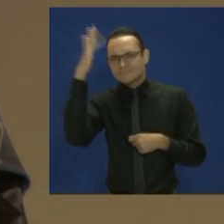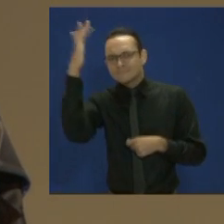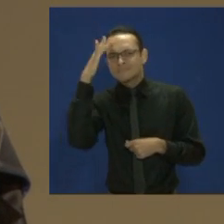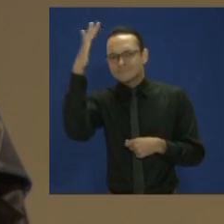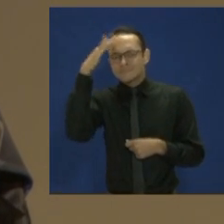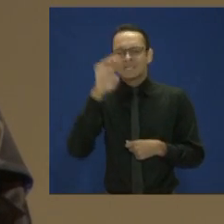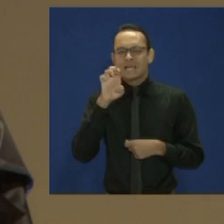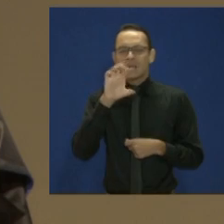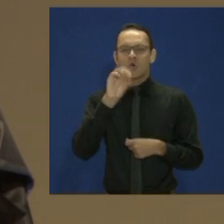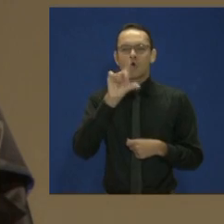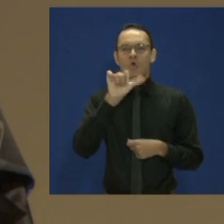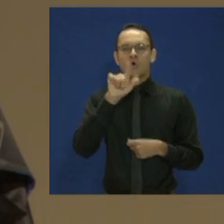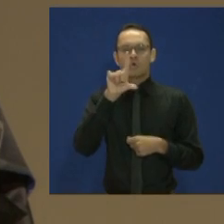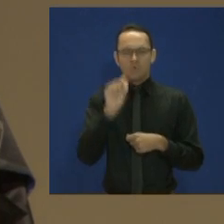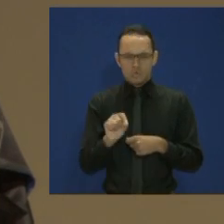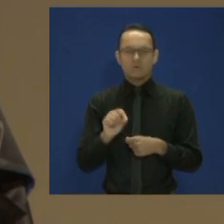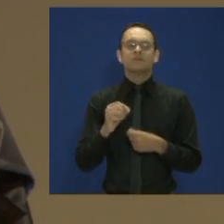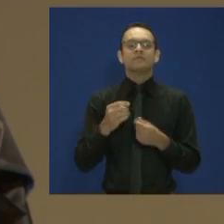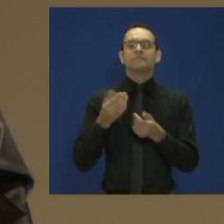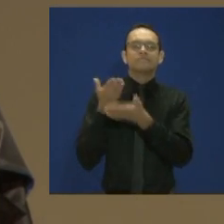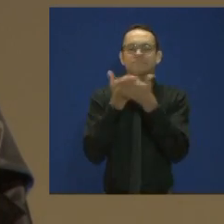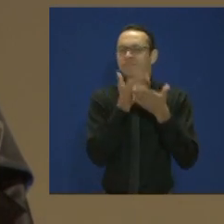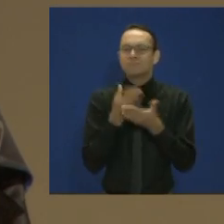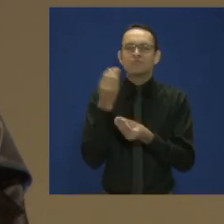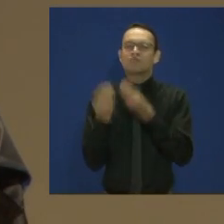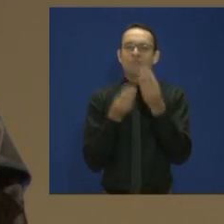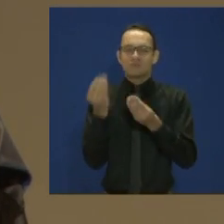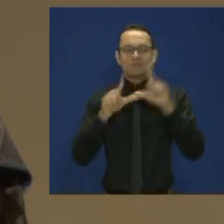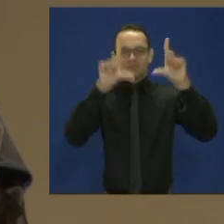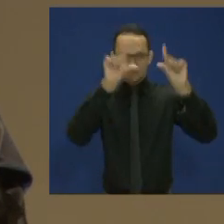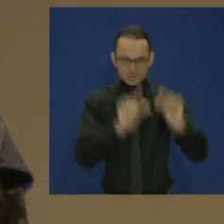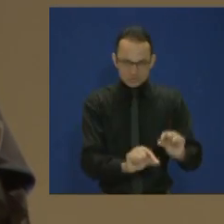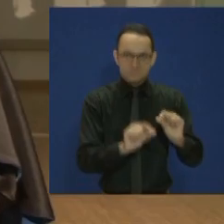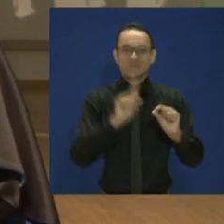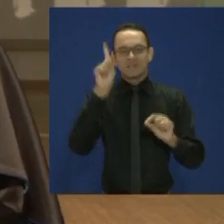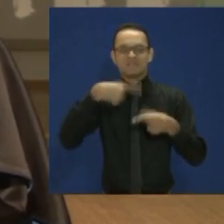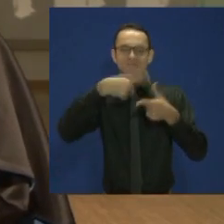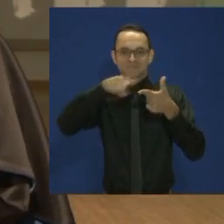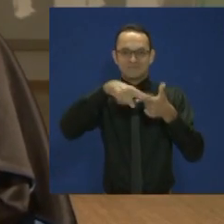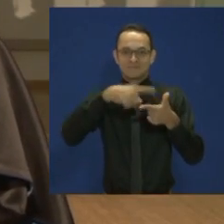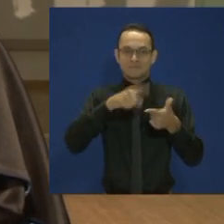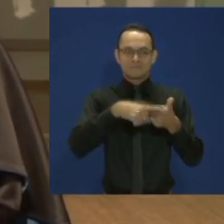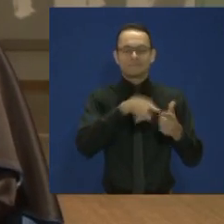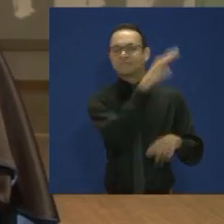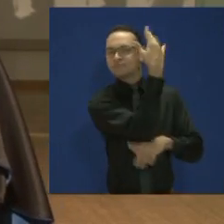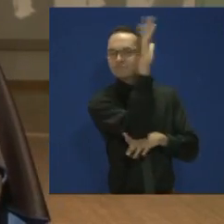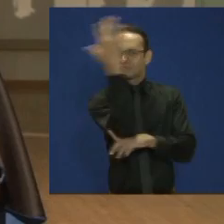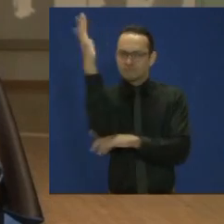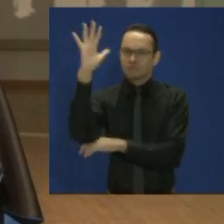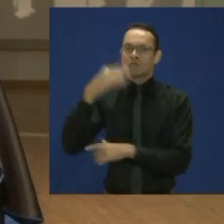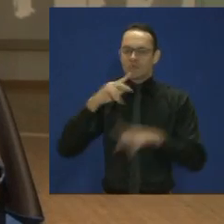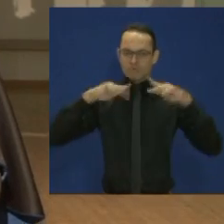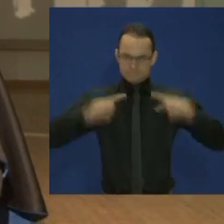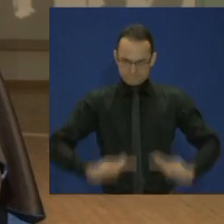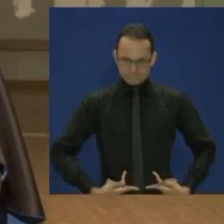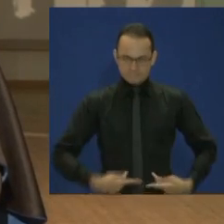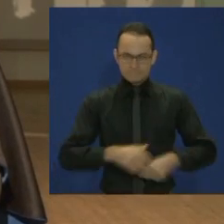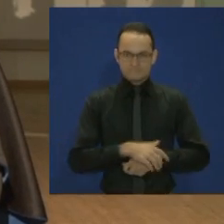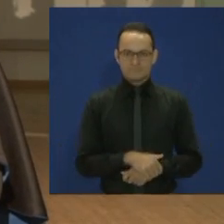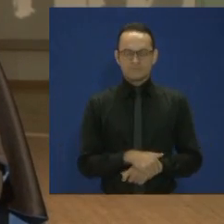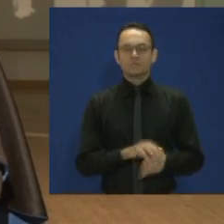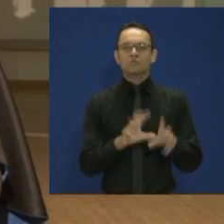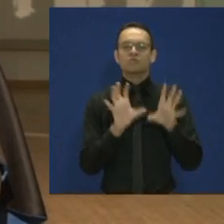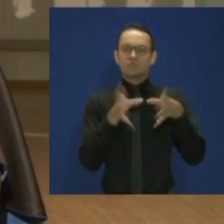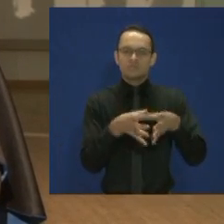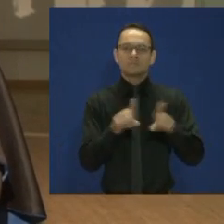ecossistemas, possamos ajudar a diminuir os impactos causados pelo homem. Os nutricionistas que